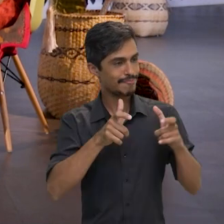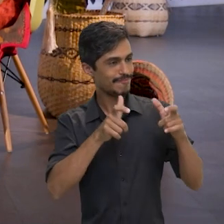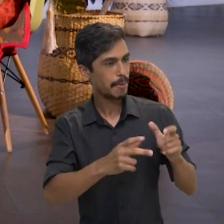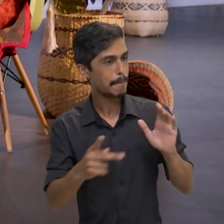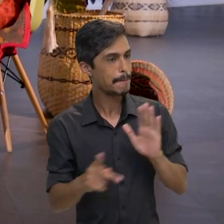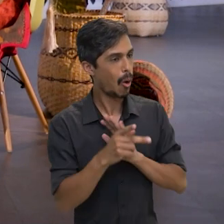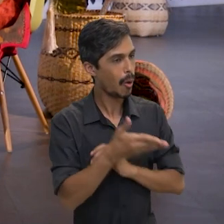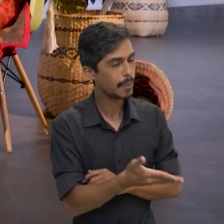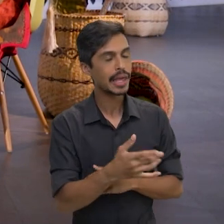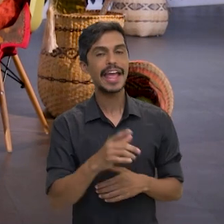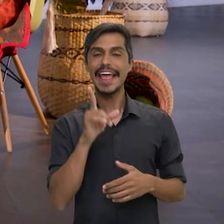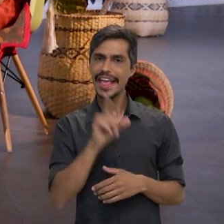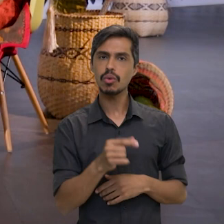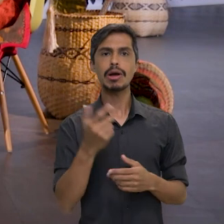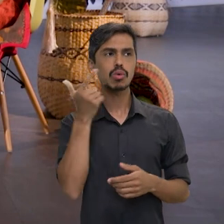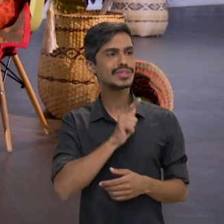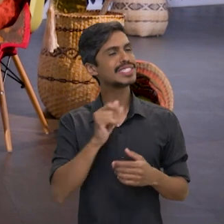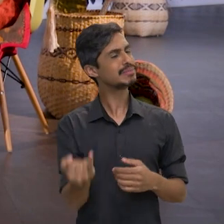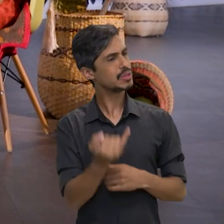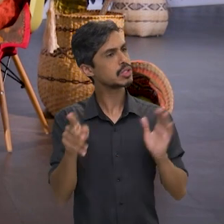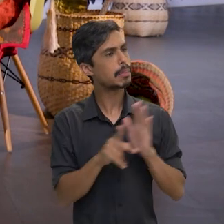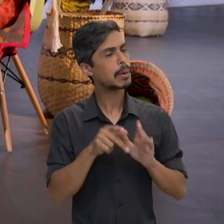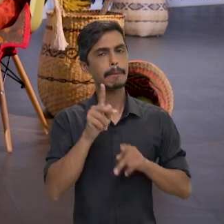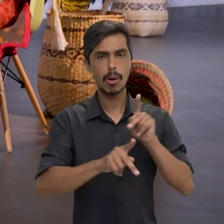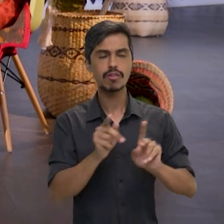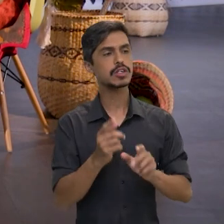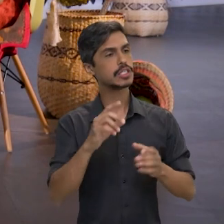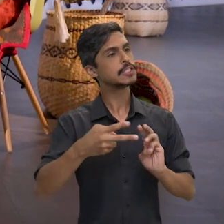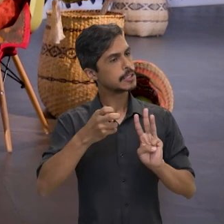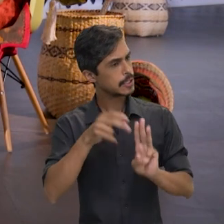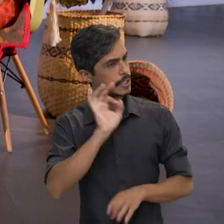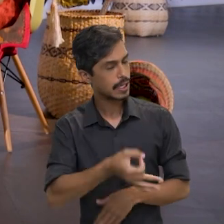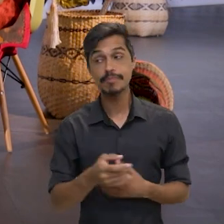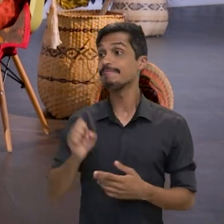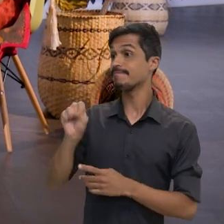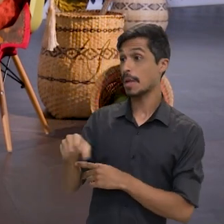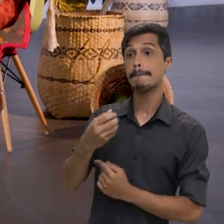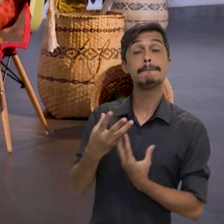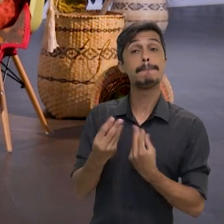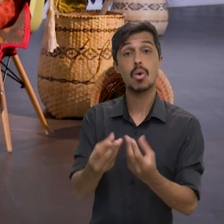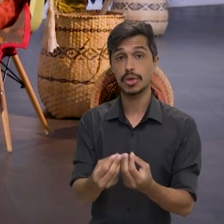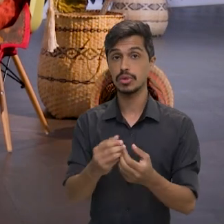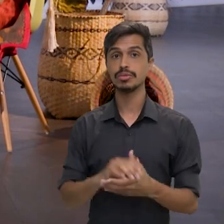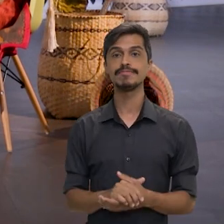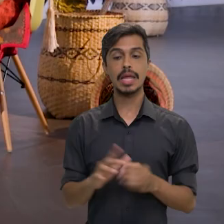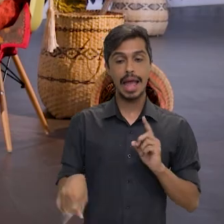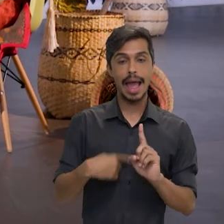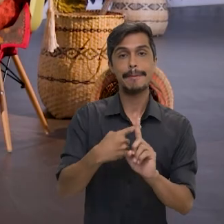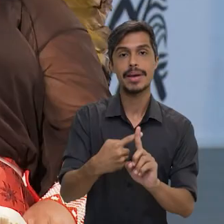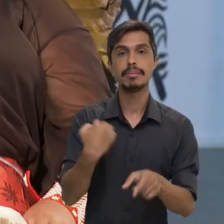realização muitíssimo importante para os povos indígenas. Muito, né? A mais, podemos dizer. Porque